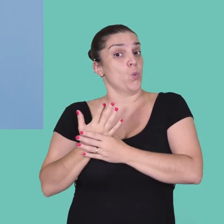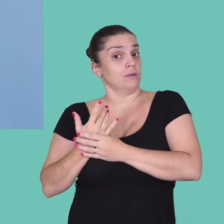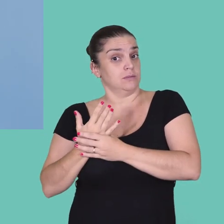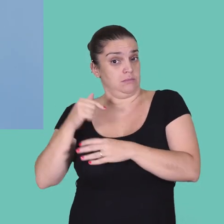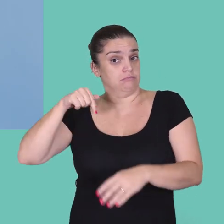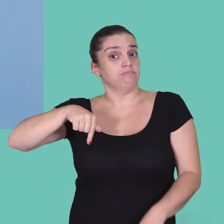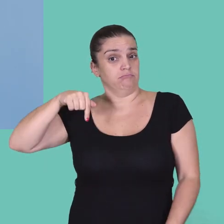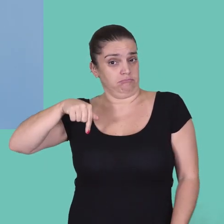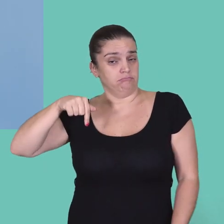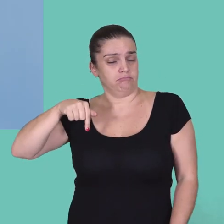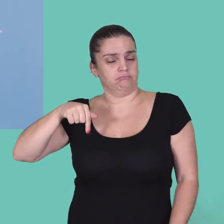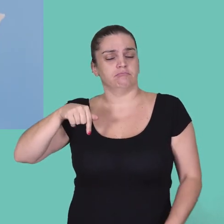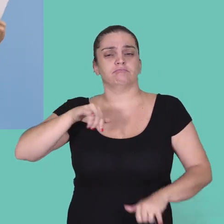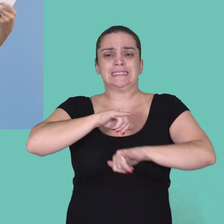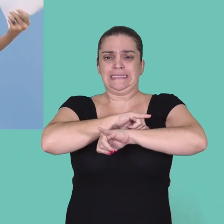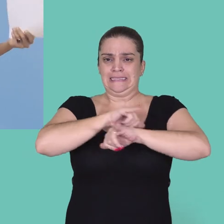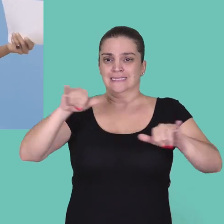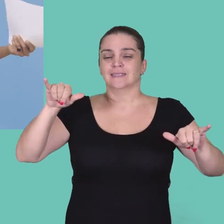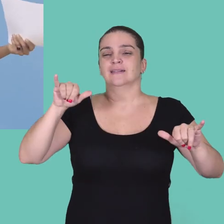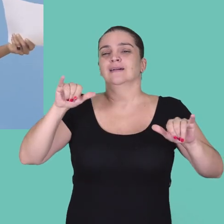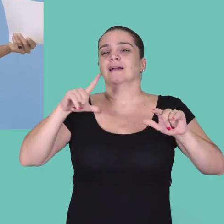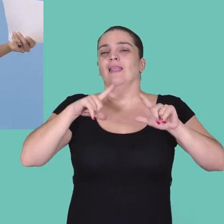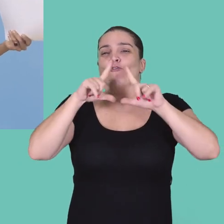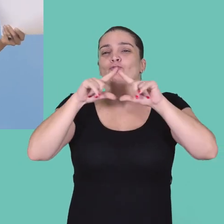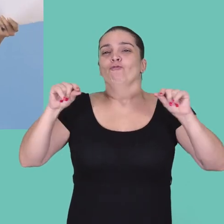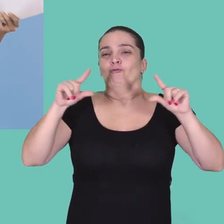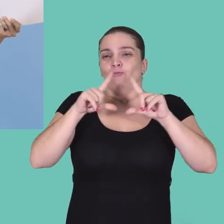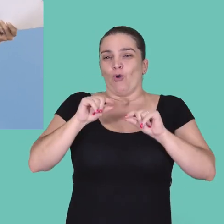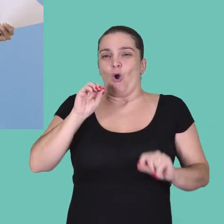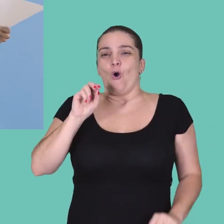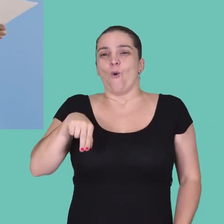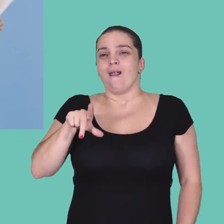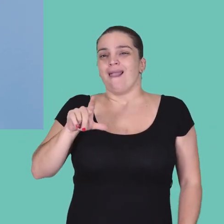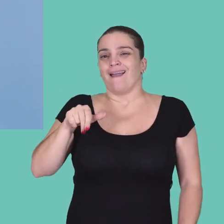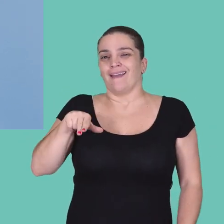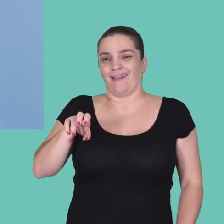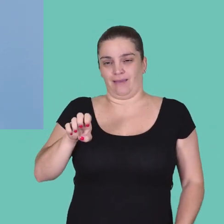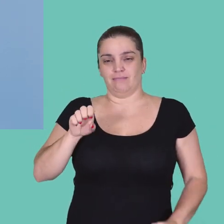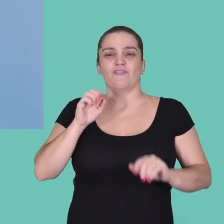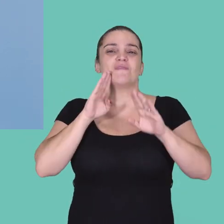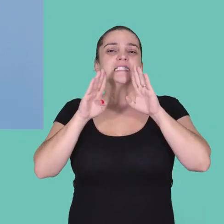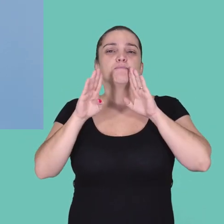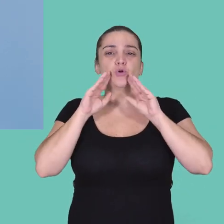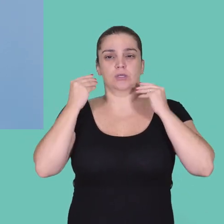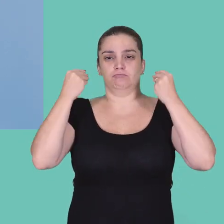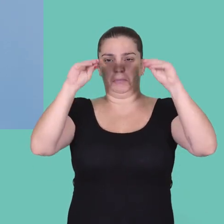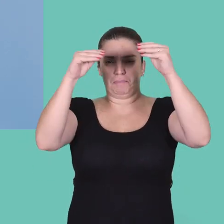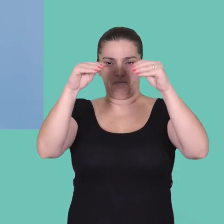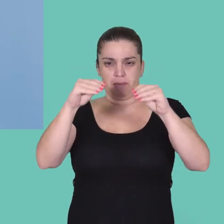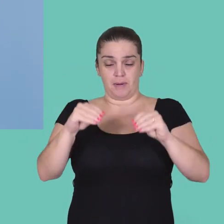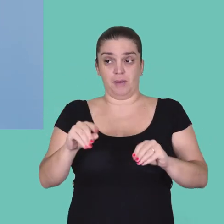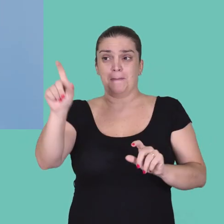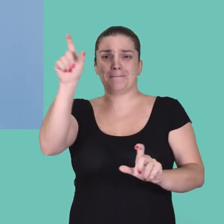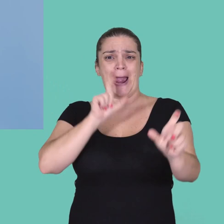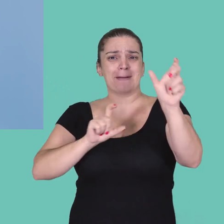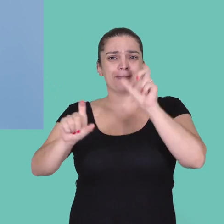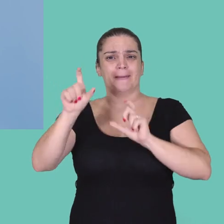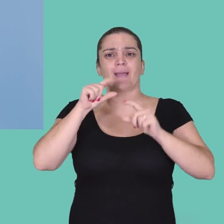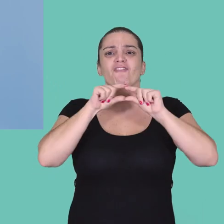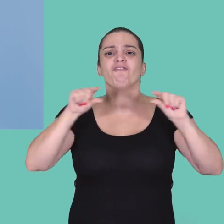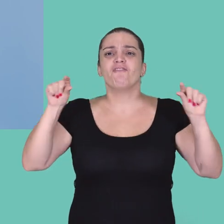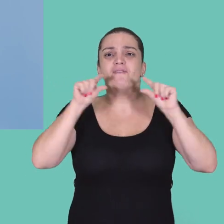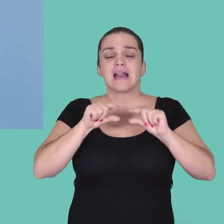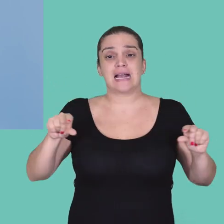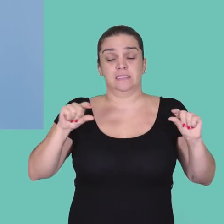no caso na URGS, gente fez essa campanha, nós disponibilizamos um formulário online no nosso site do Facebook, e nós obtivemos 200